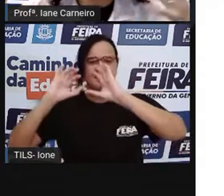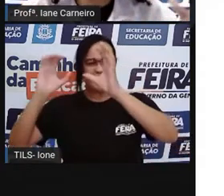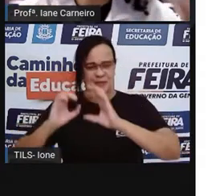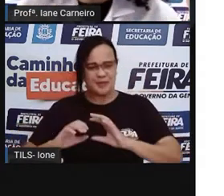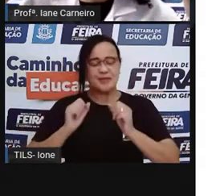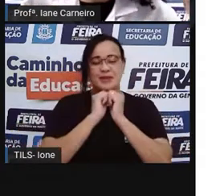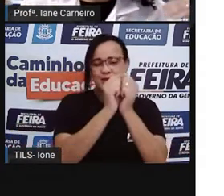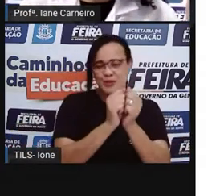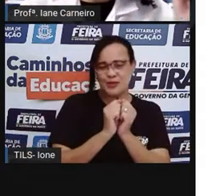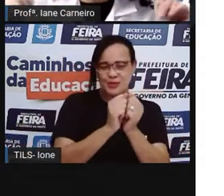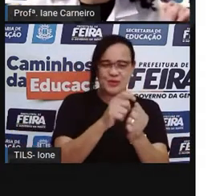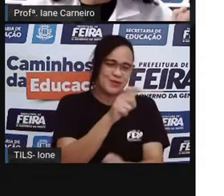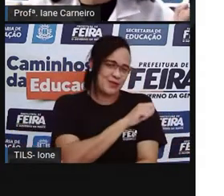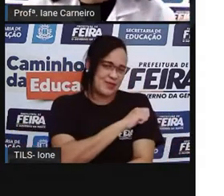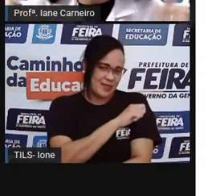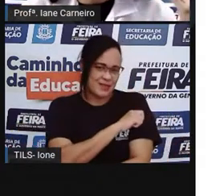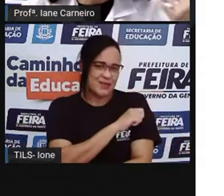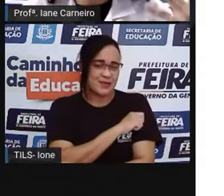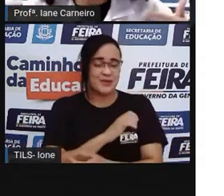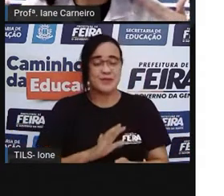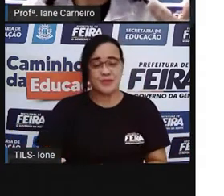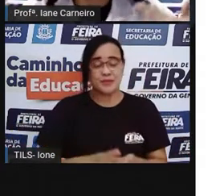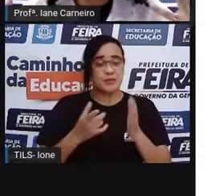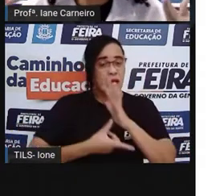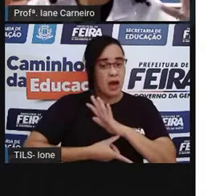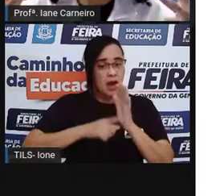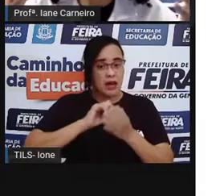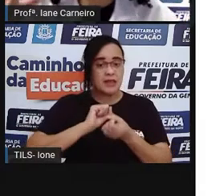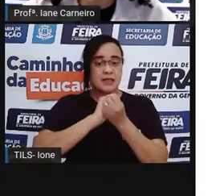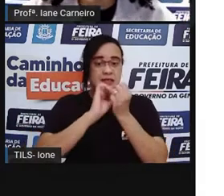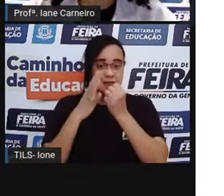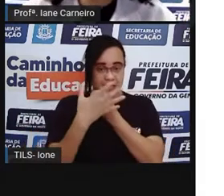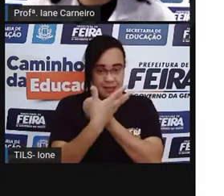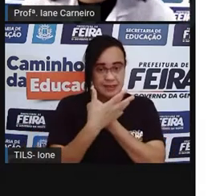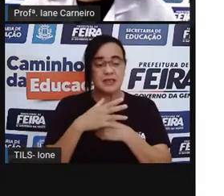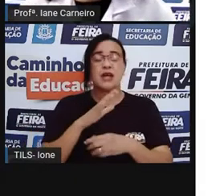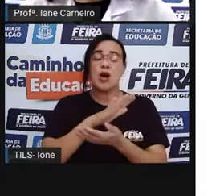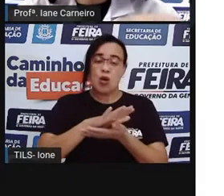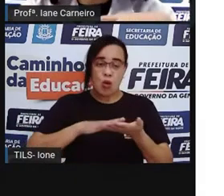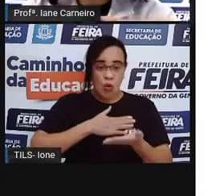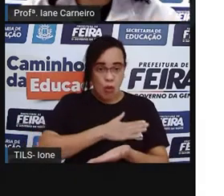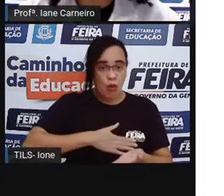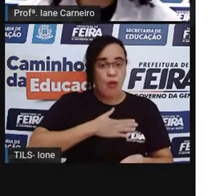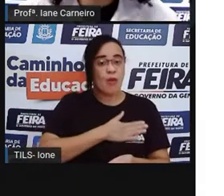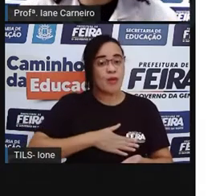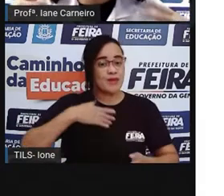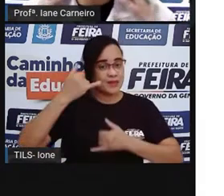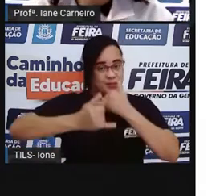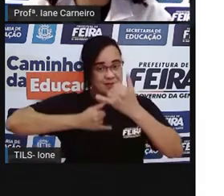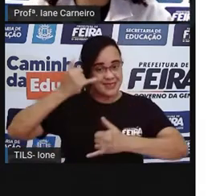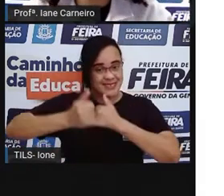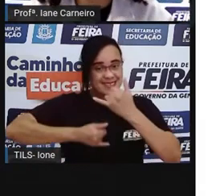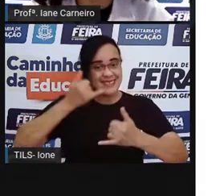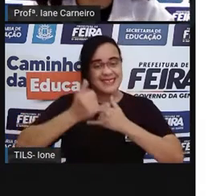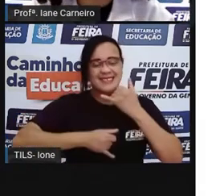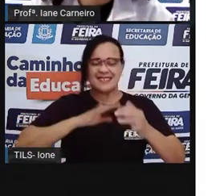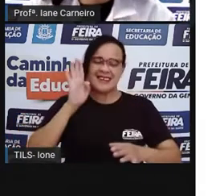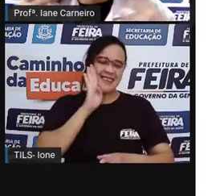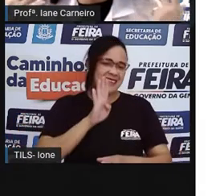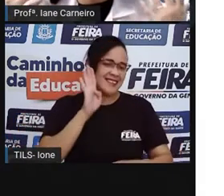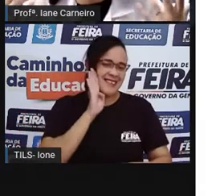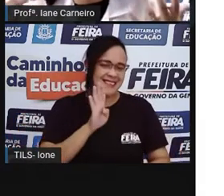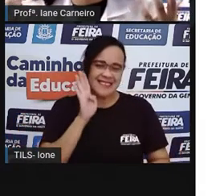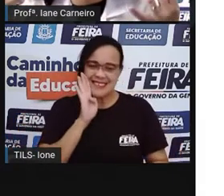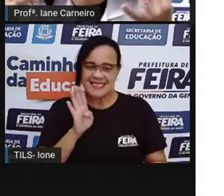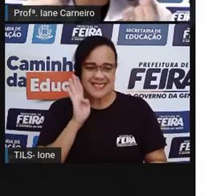sábado letinha, né? Antes da pandemia, quando tinha sábado letivo lá na escola, e a gente fazia aquele baleado bem divertido.